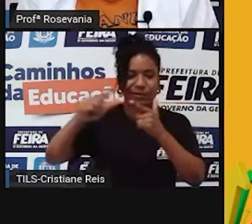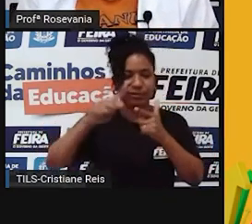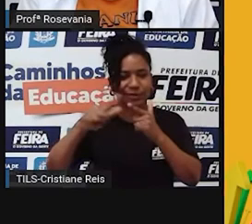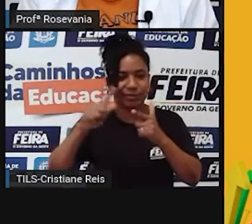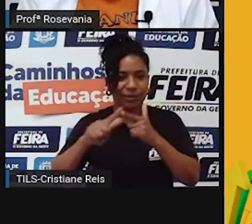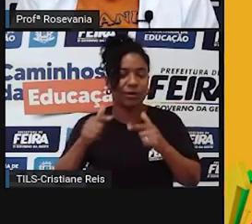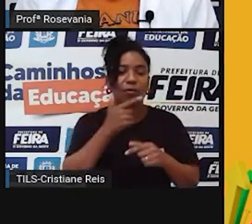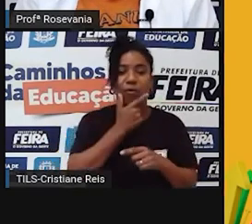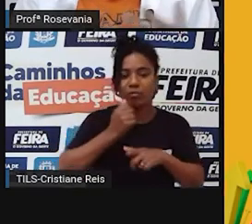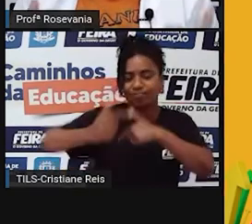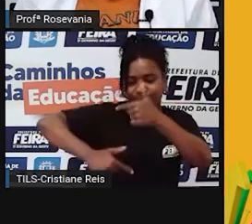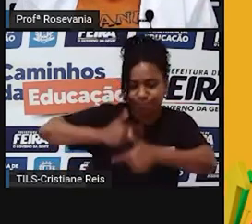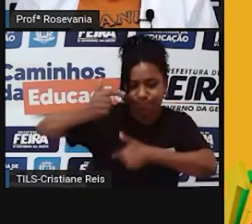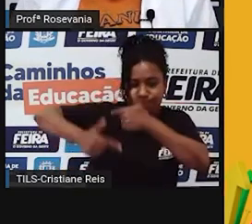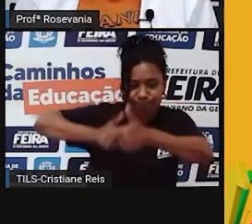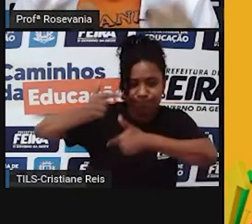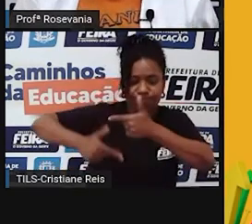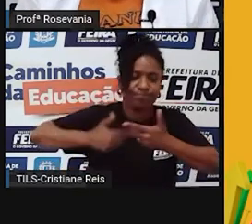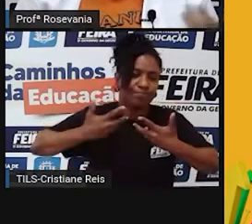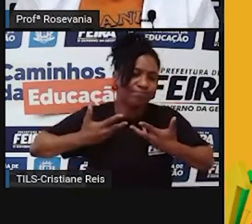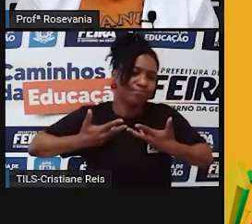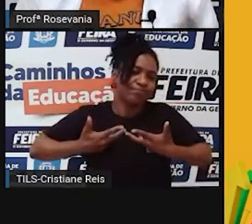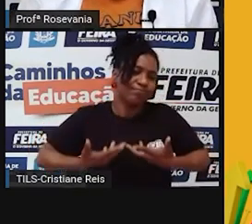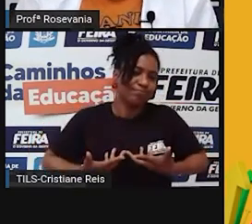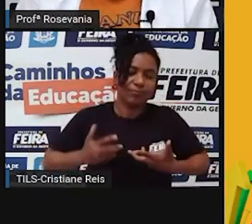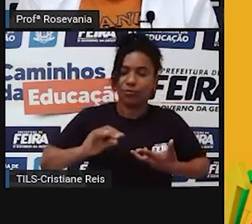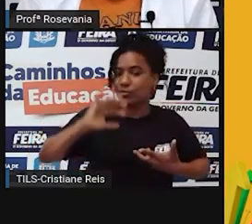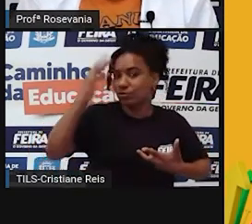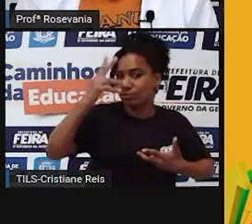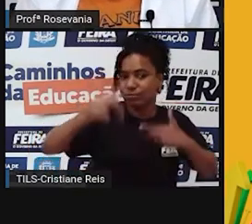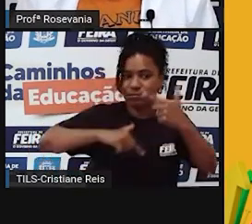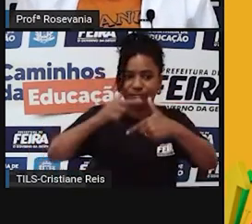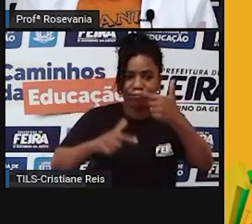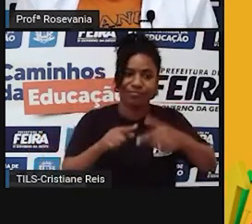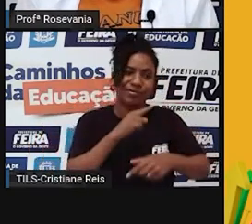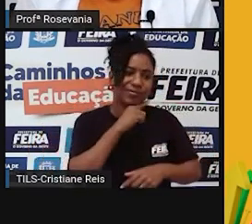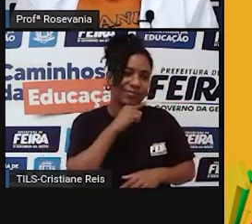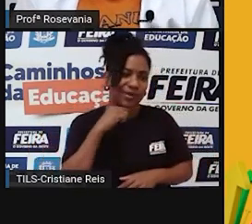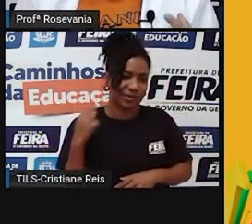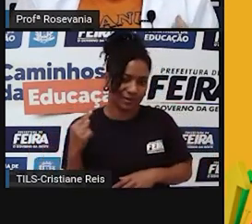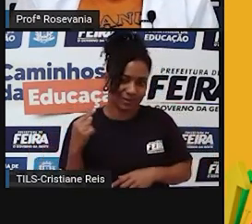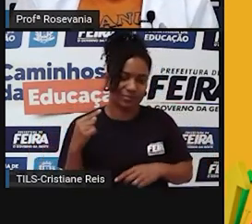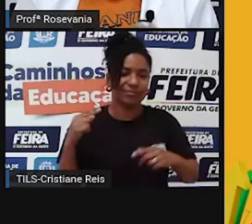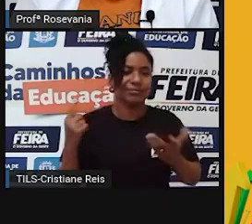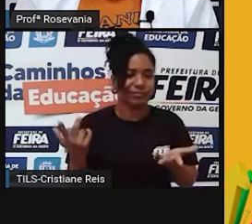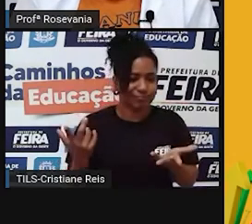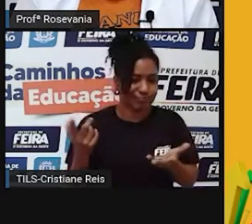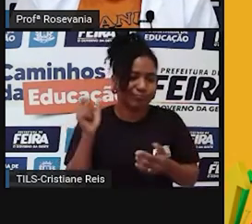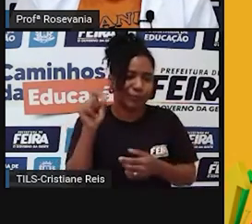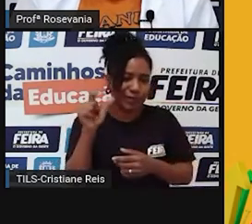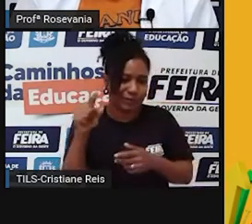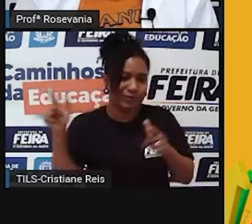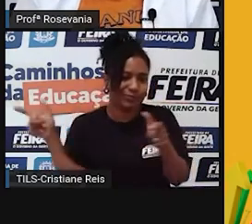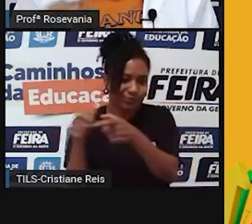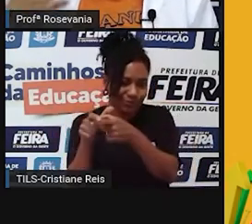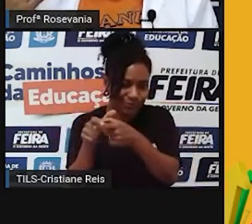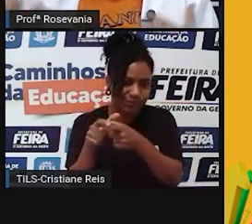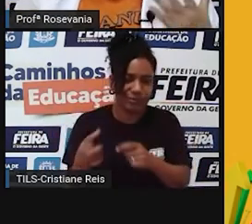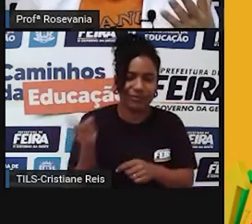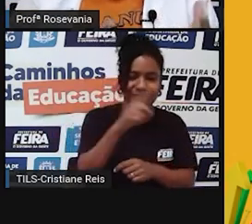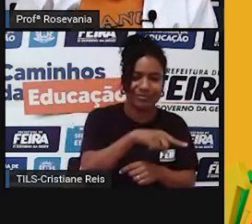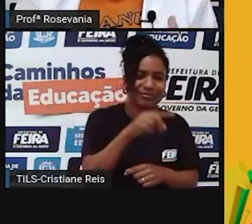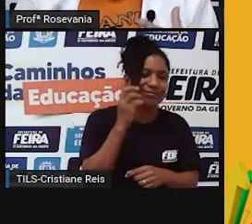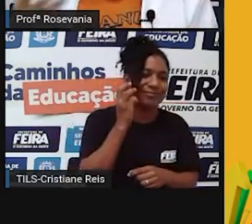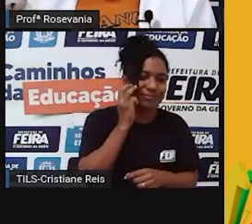mais exposto até ter acidente de trabalho, qualquer coisa assim. Então, a população da feminina que tem